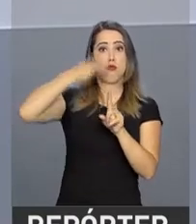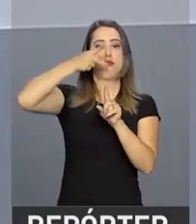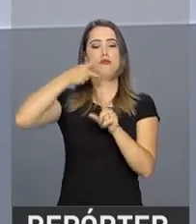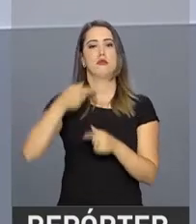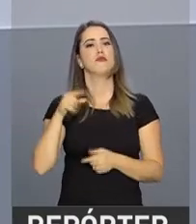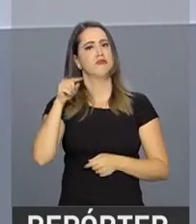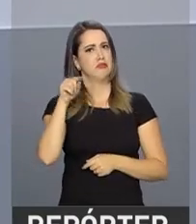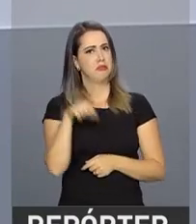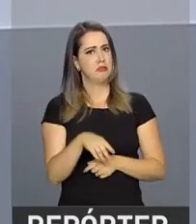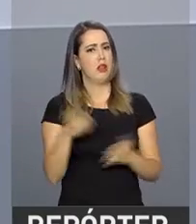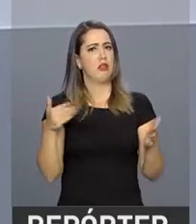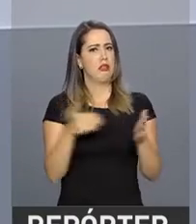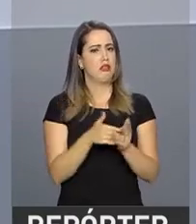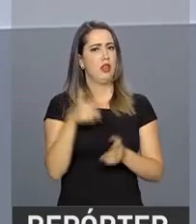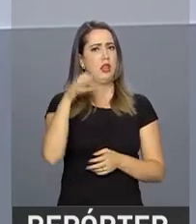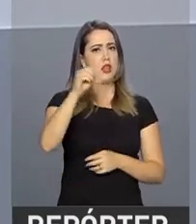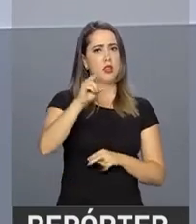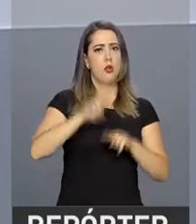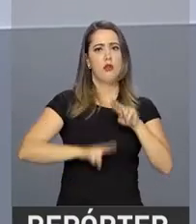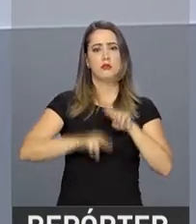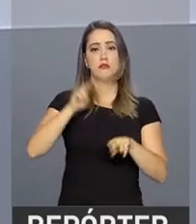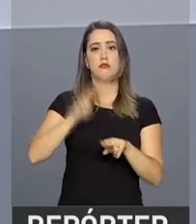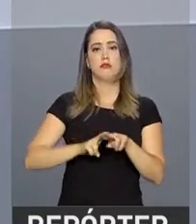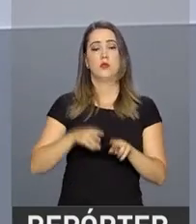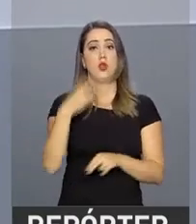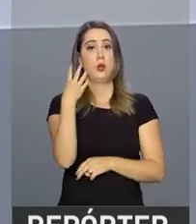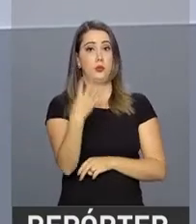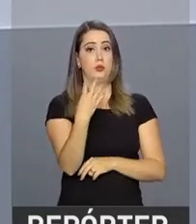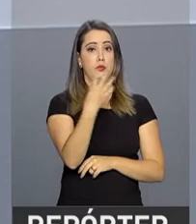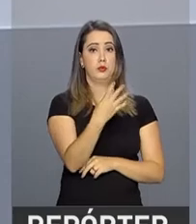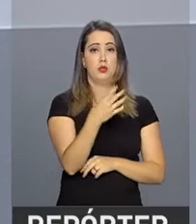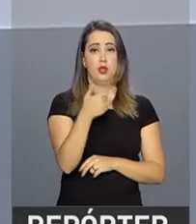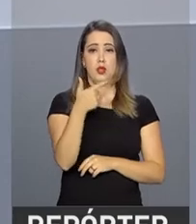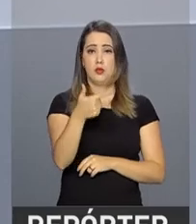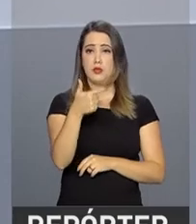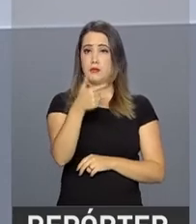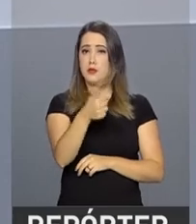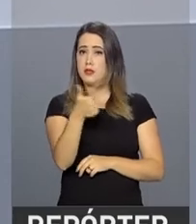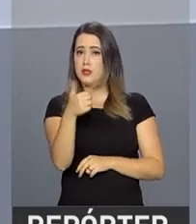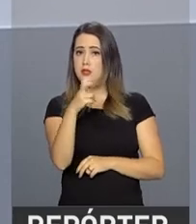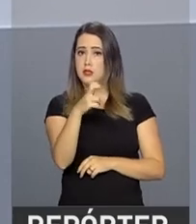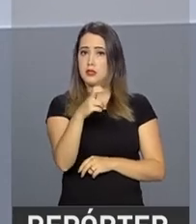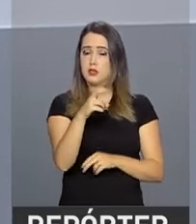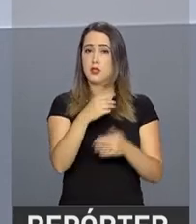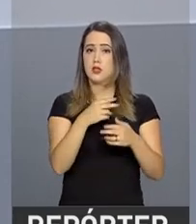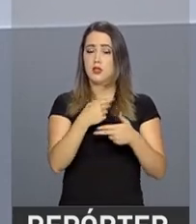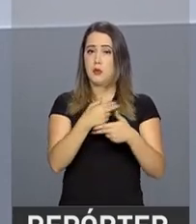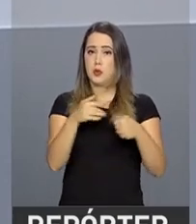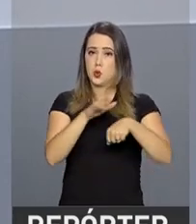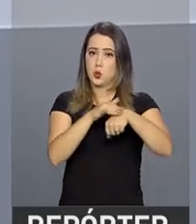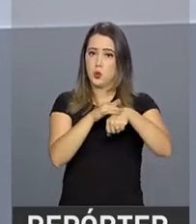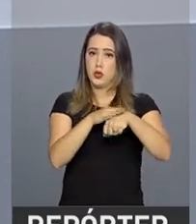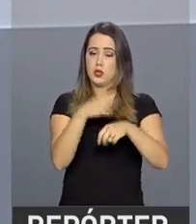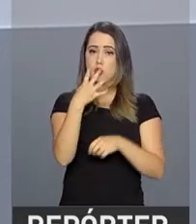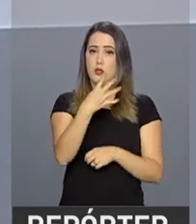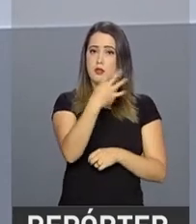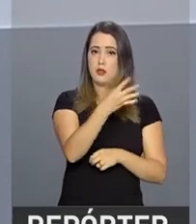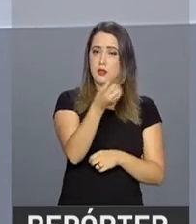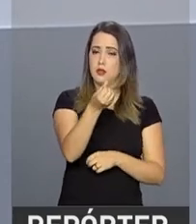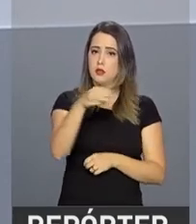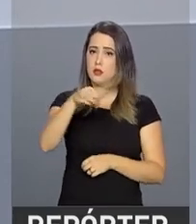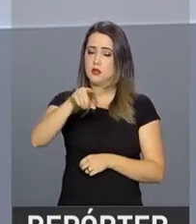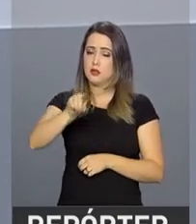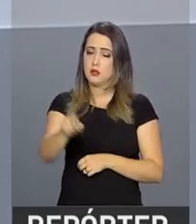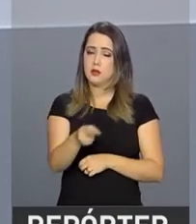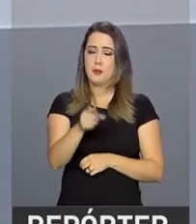2018. Até o dia 9 de junho, foram registrados 2.715 casos e 446